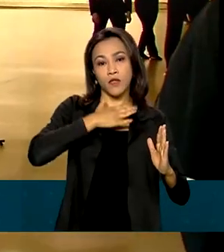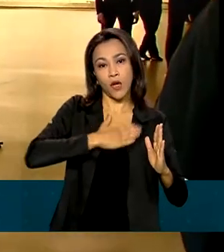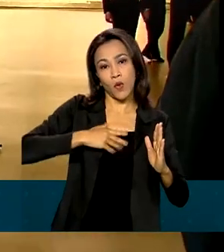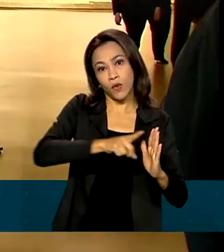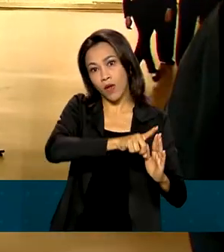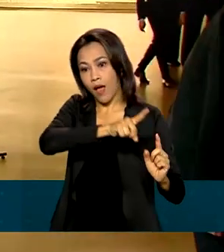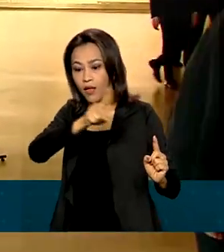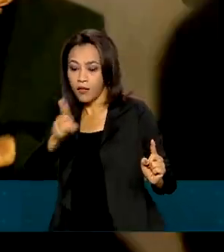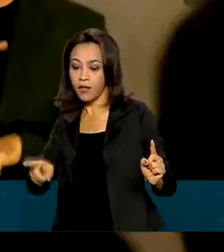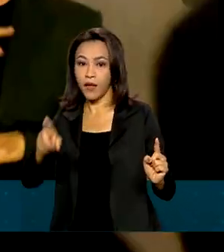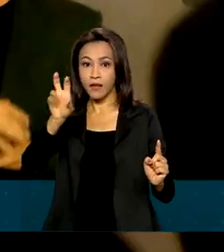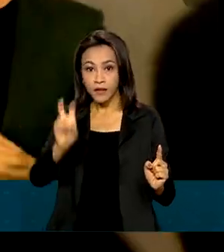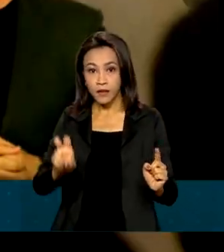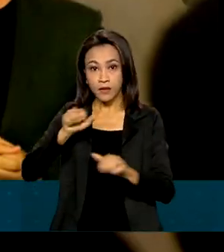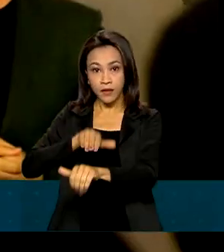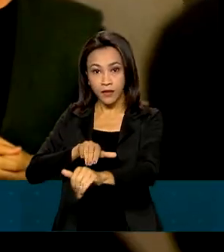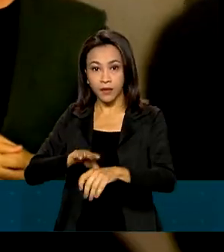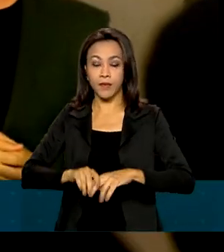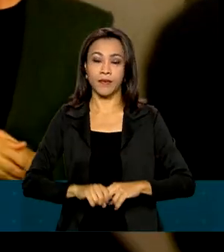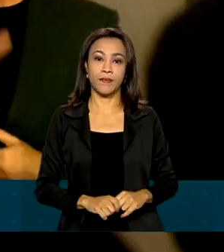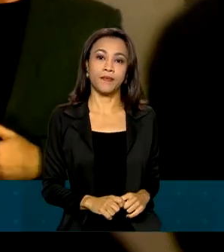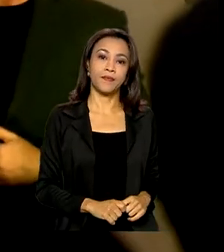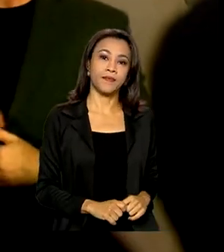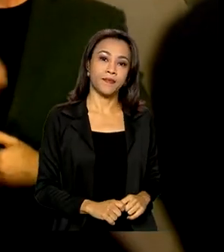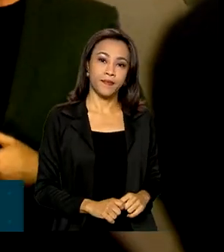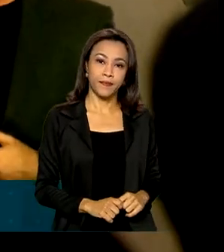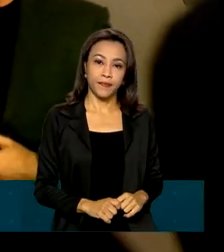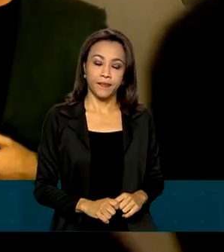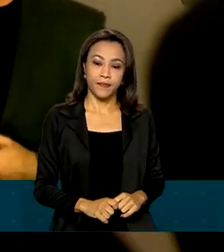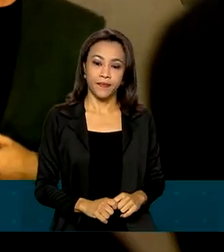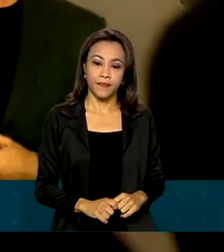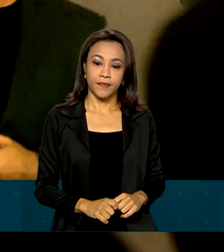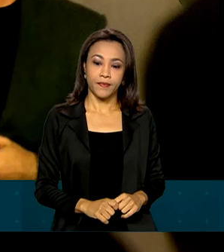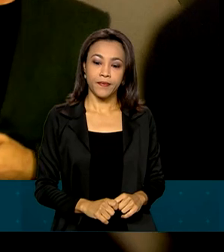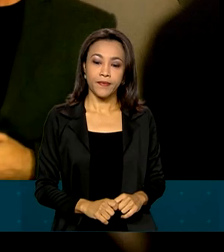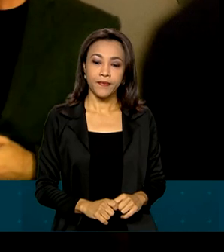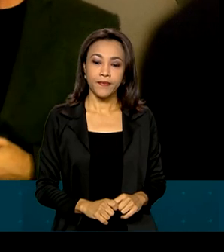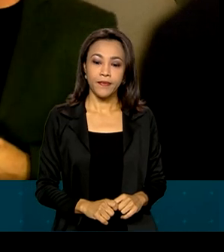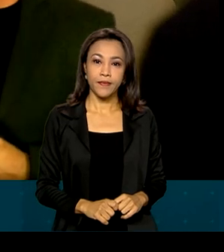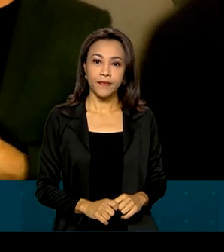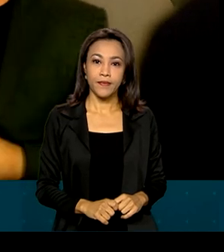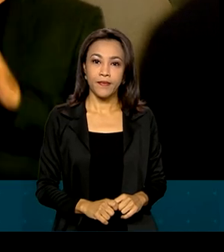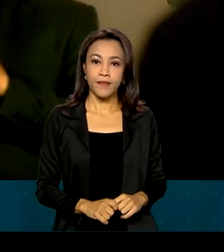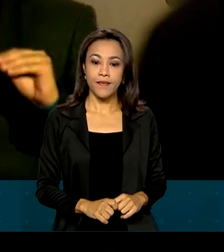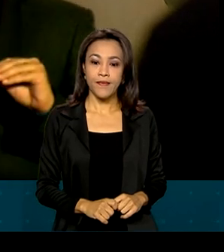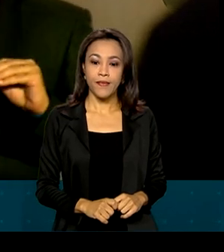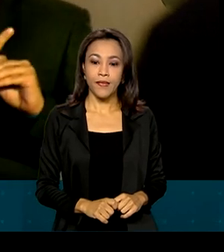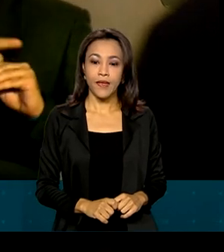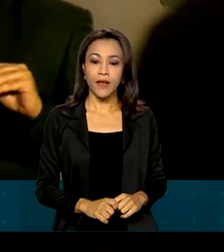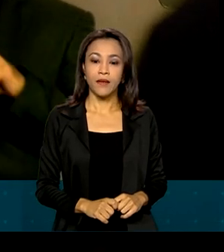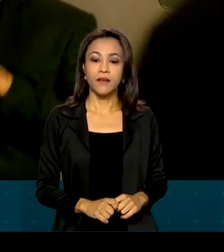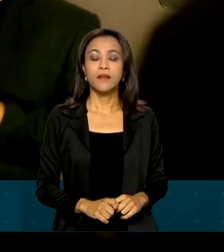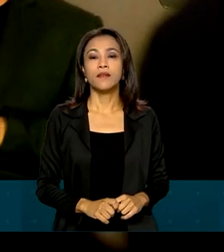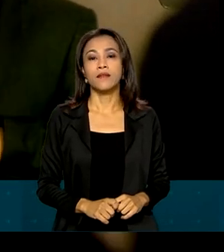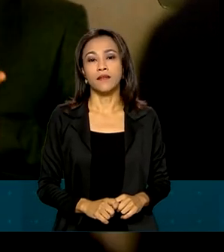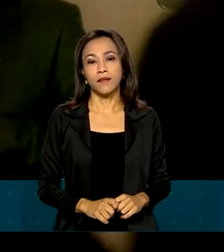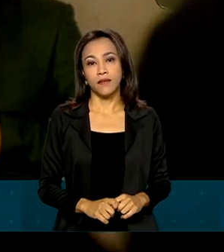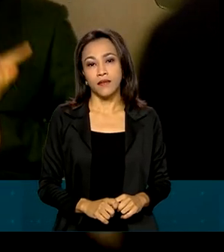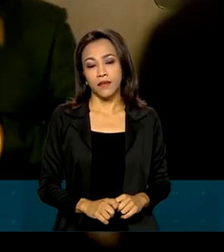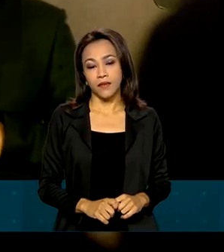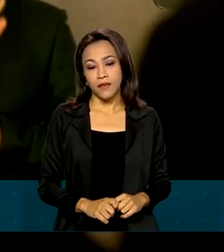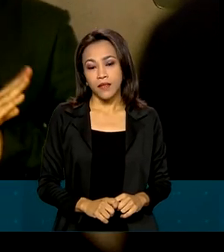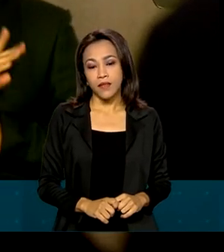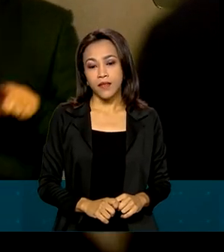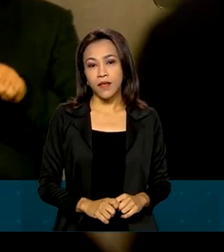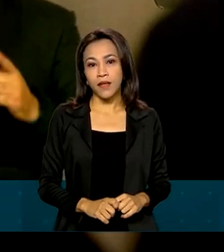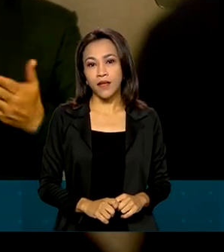5 de setembro. Dom Pedro I é, pois, um exemplo para nós, brasileiros, de amor ao Brasil e de confiança